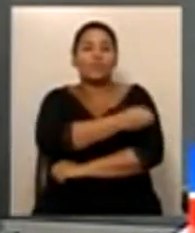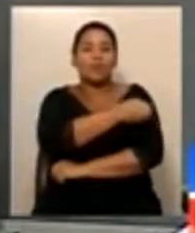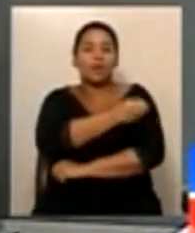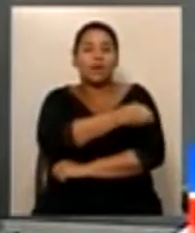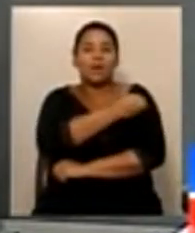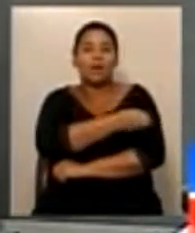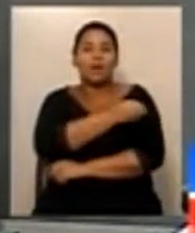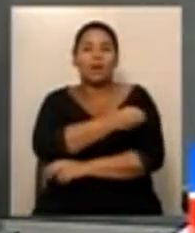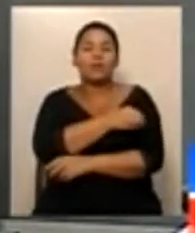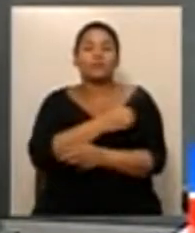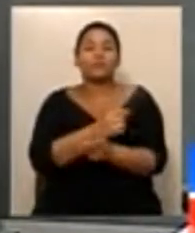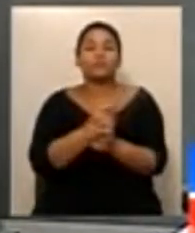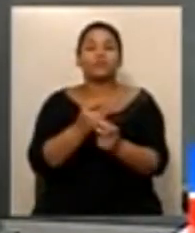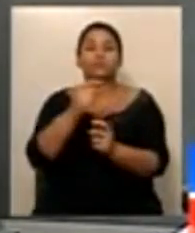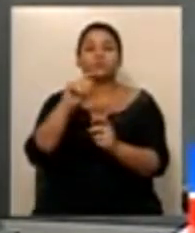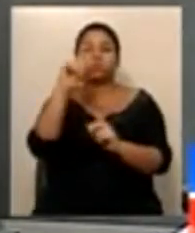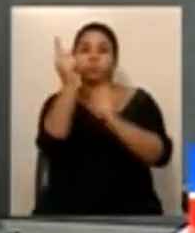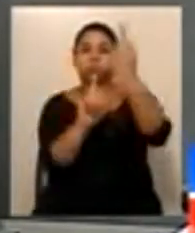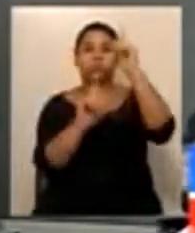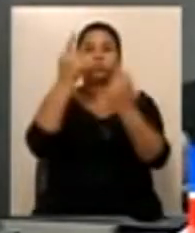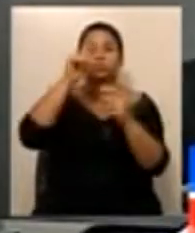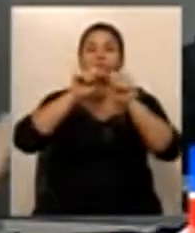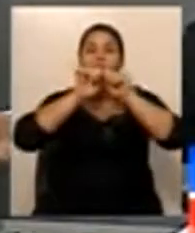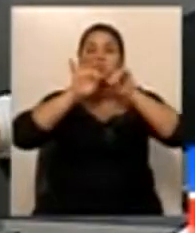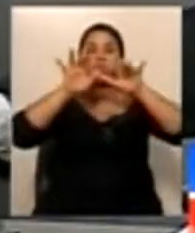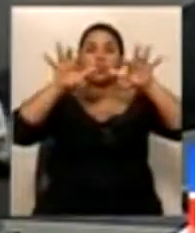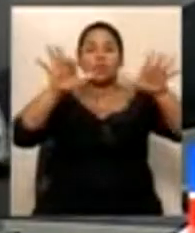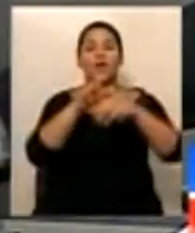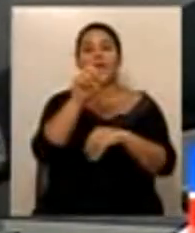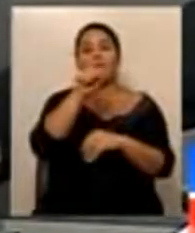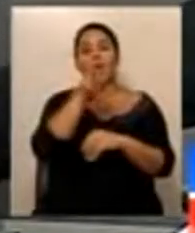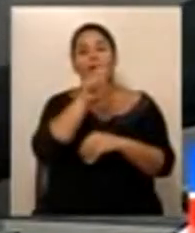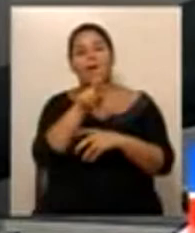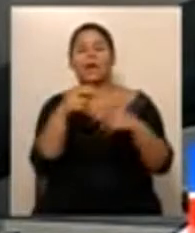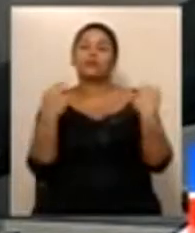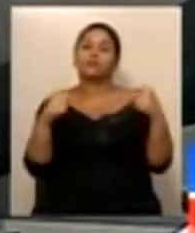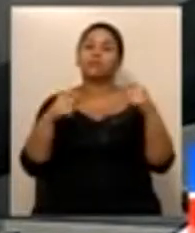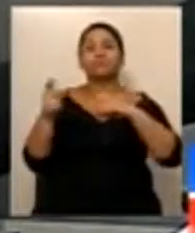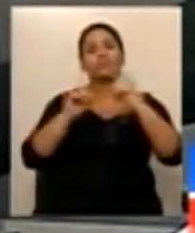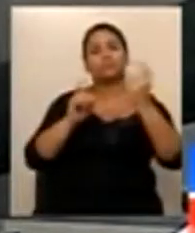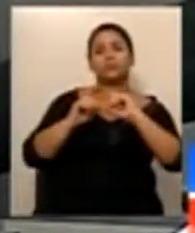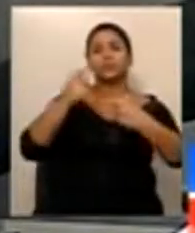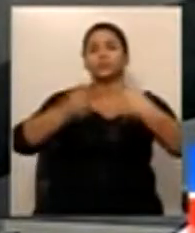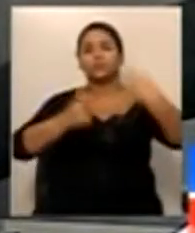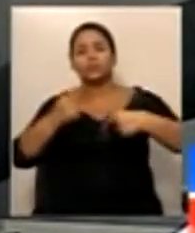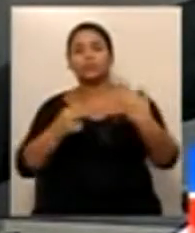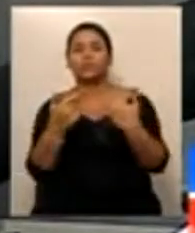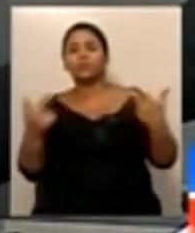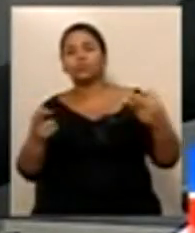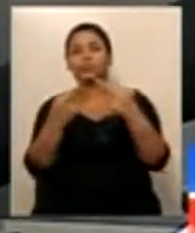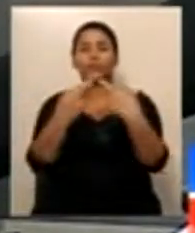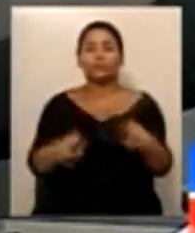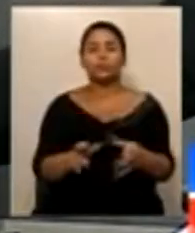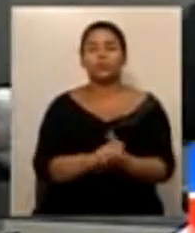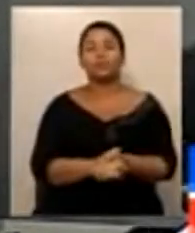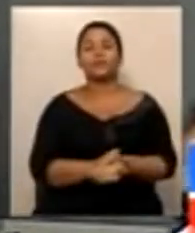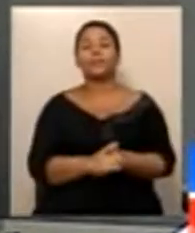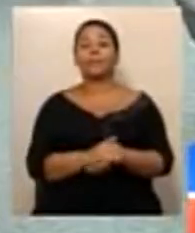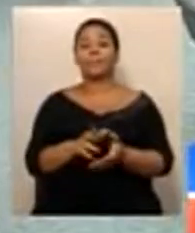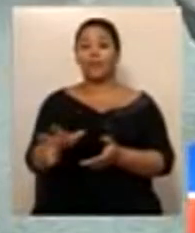providências. Em discussão, para discutir o deputado Esnaldo Bulhões.